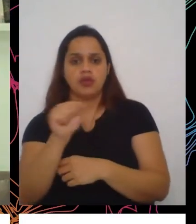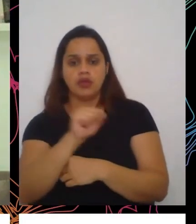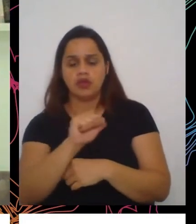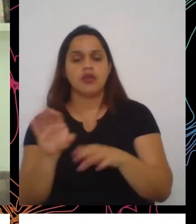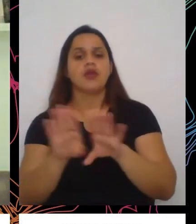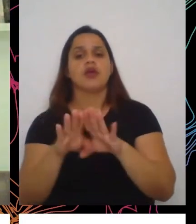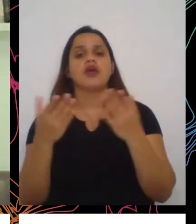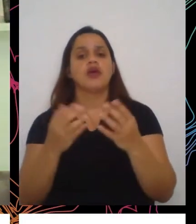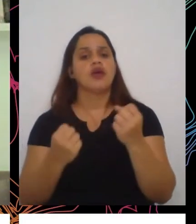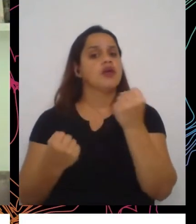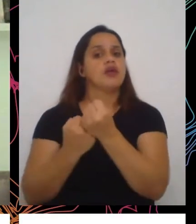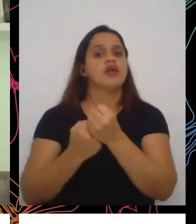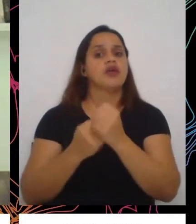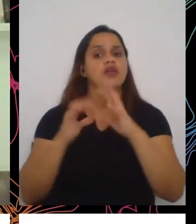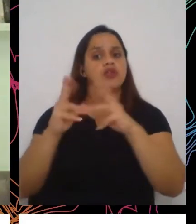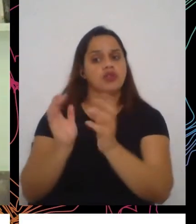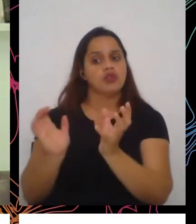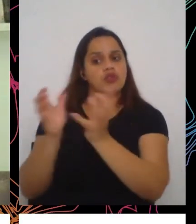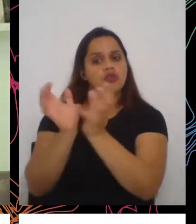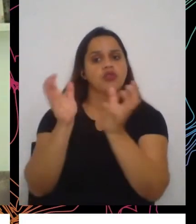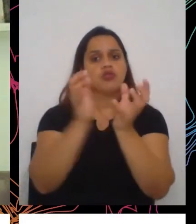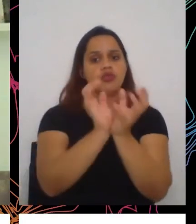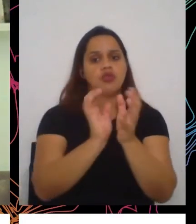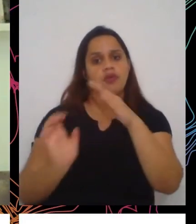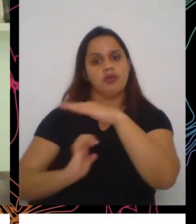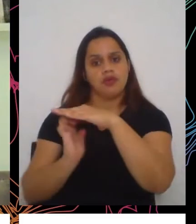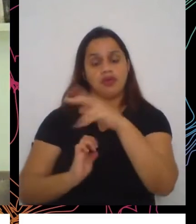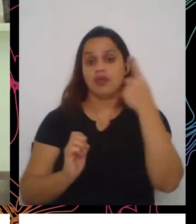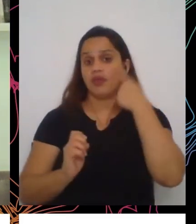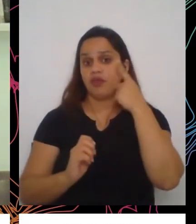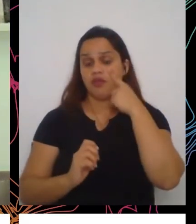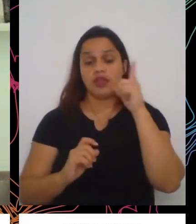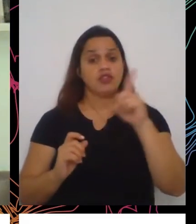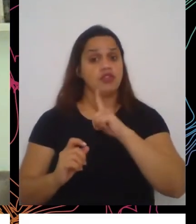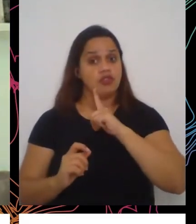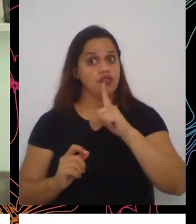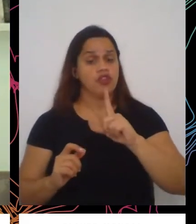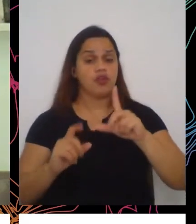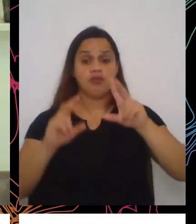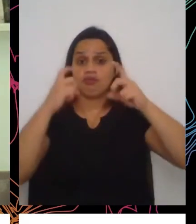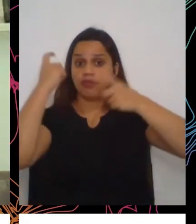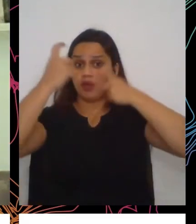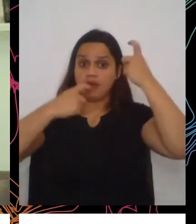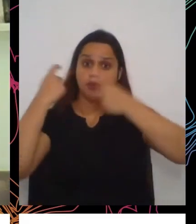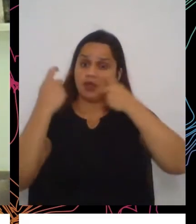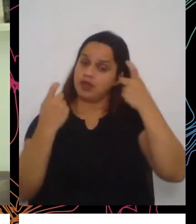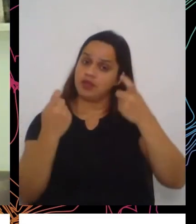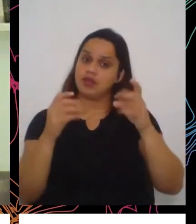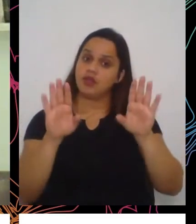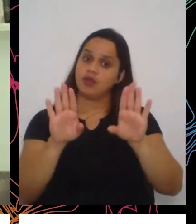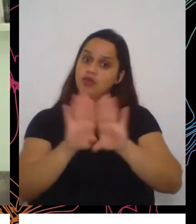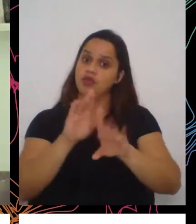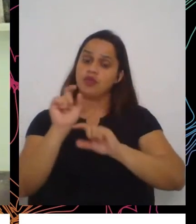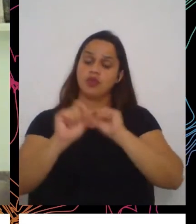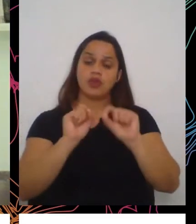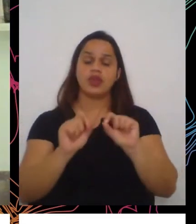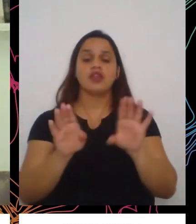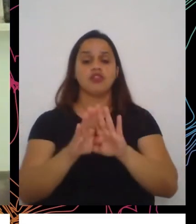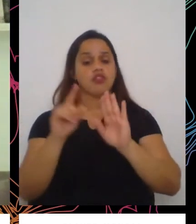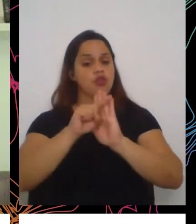empresariais. Então, havia toda uma preocupação em estabelecer alguns padrões de